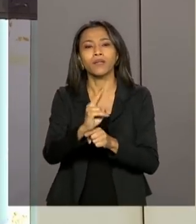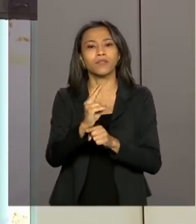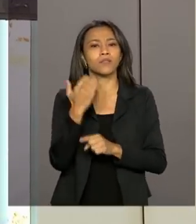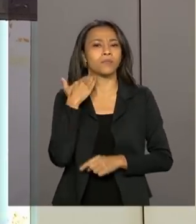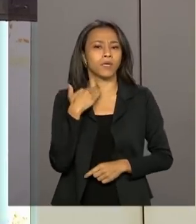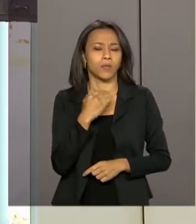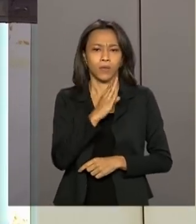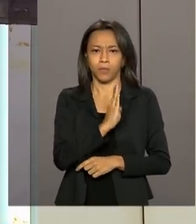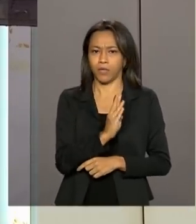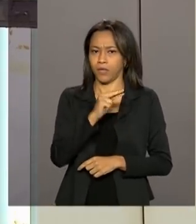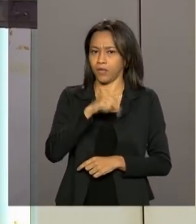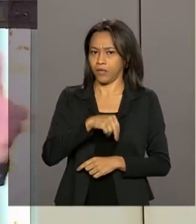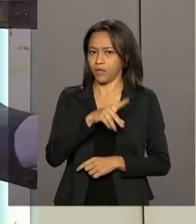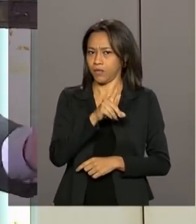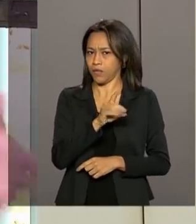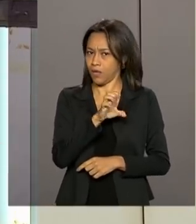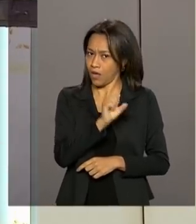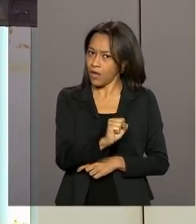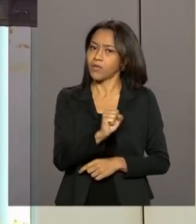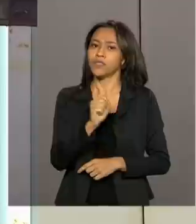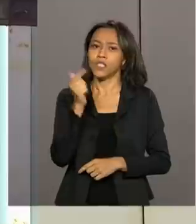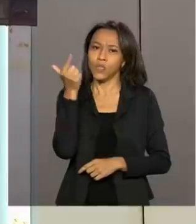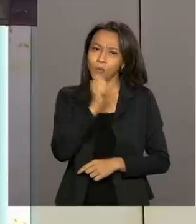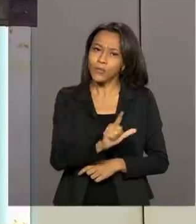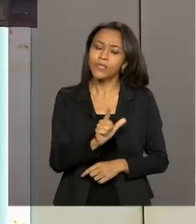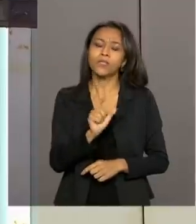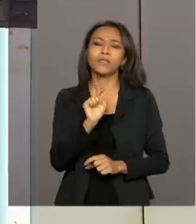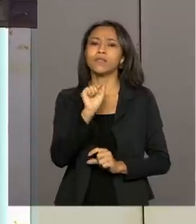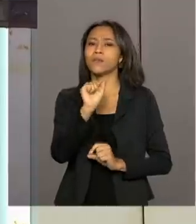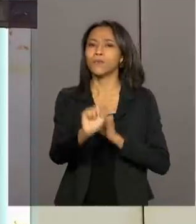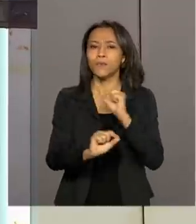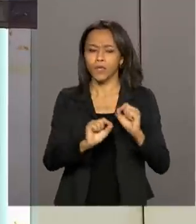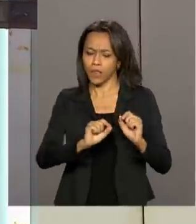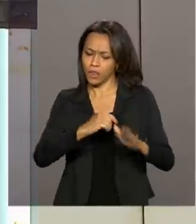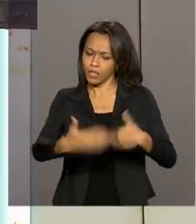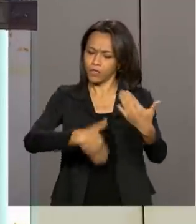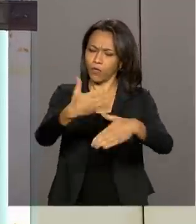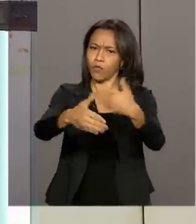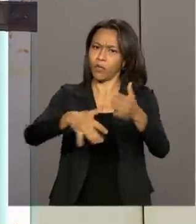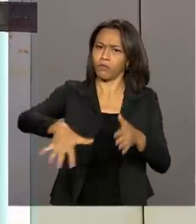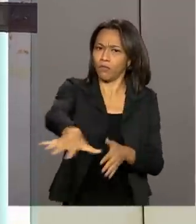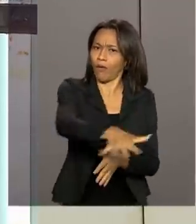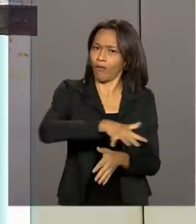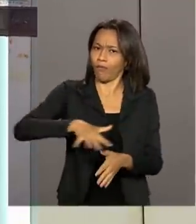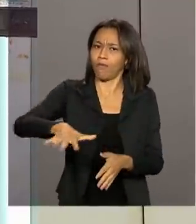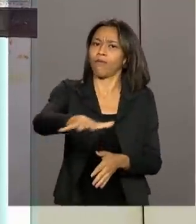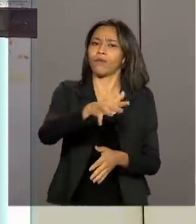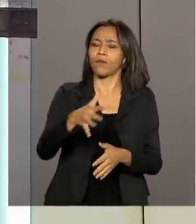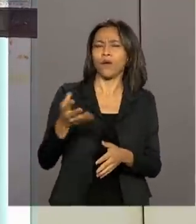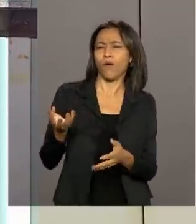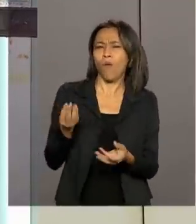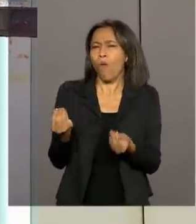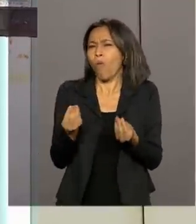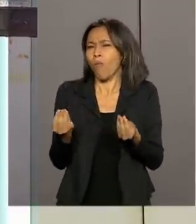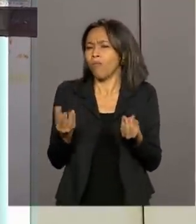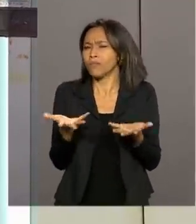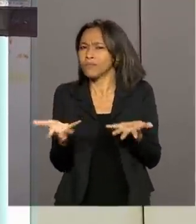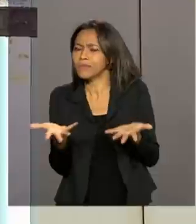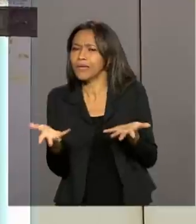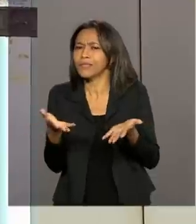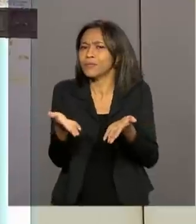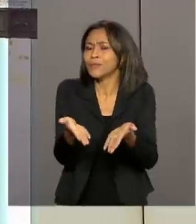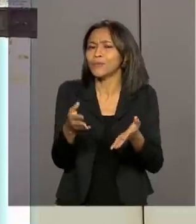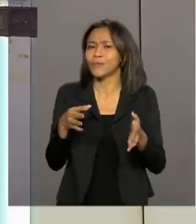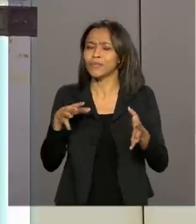e desenvolver ali até essa questão do desenvolvimento sustentável. Como é que está essa questão da regulação